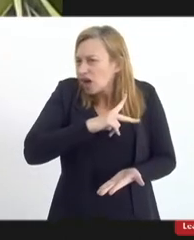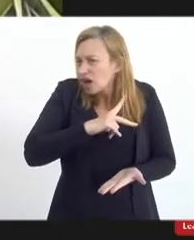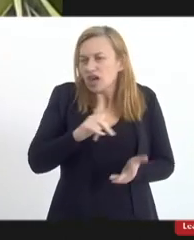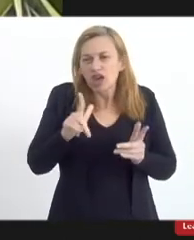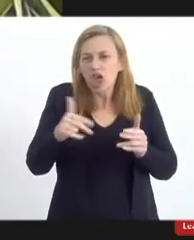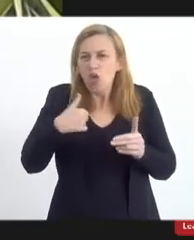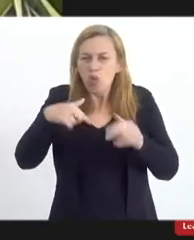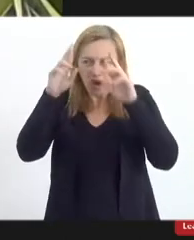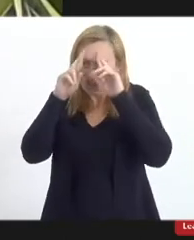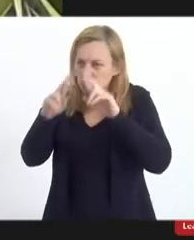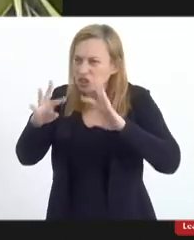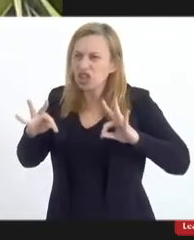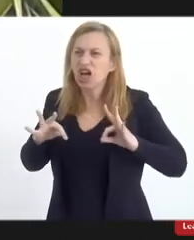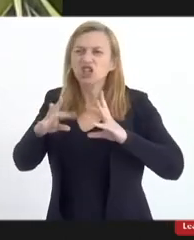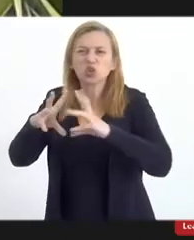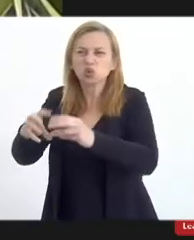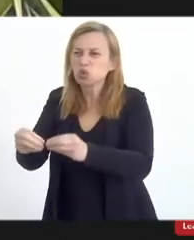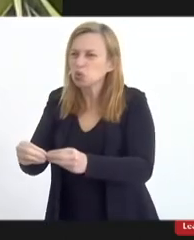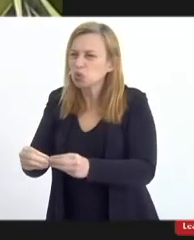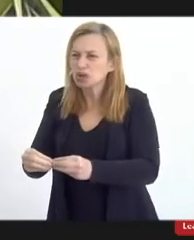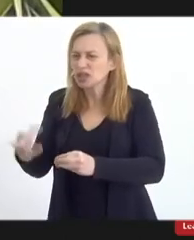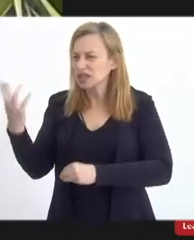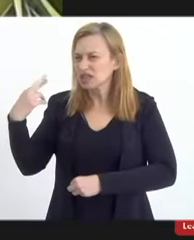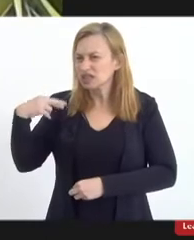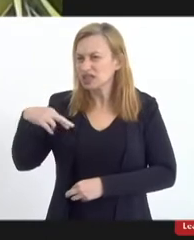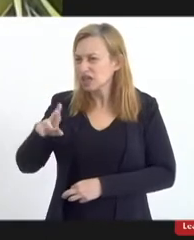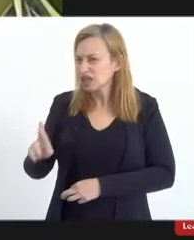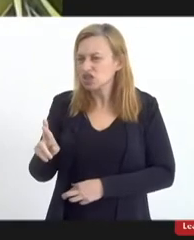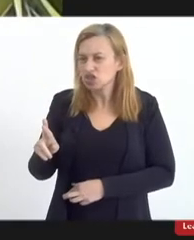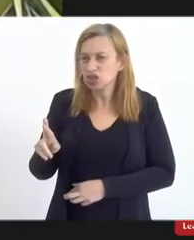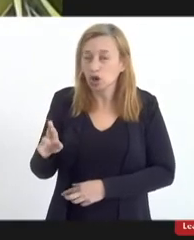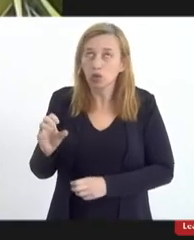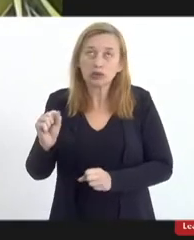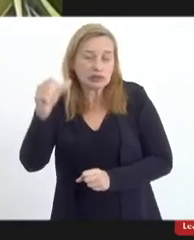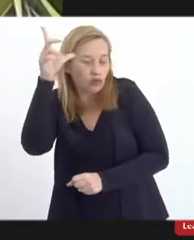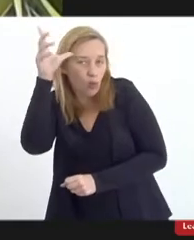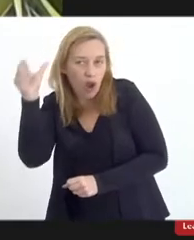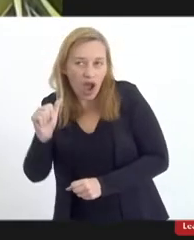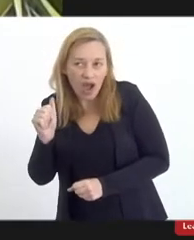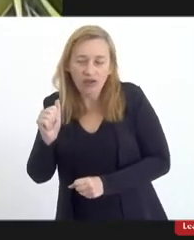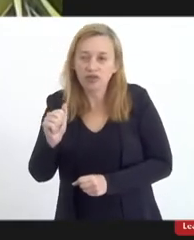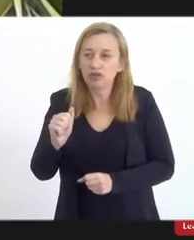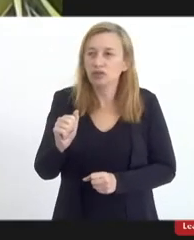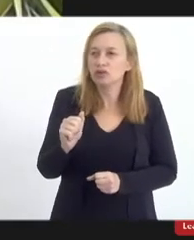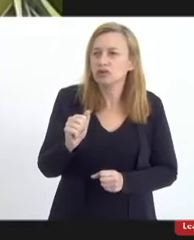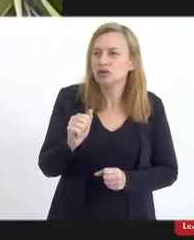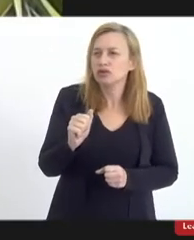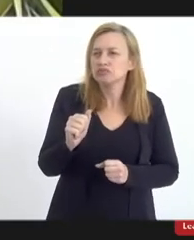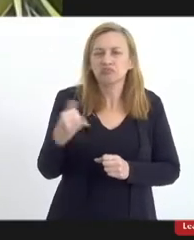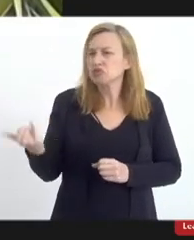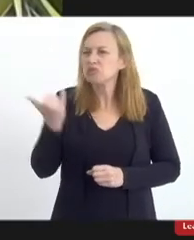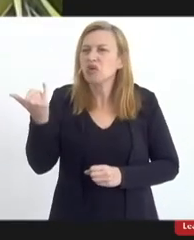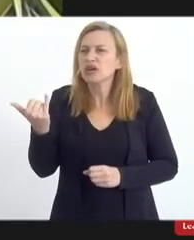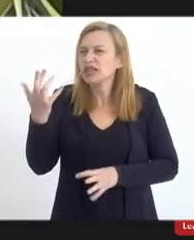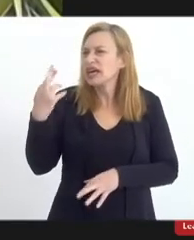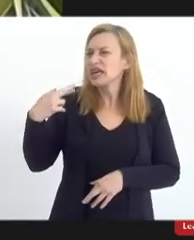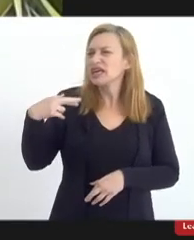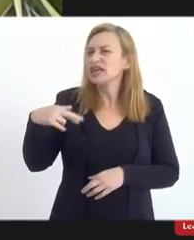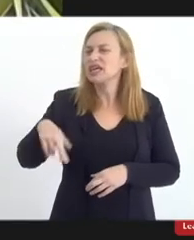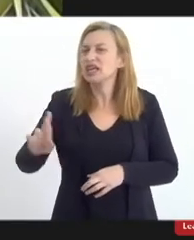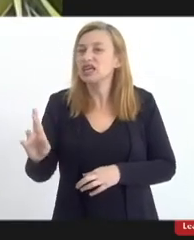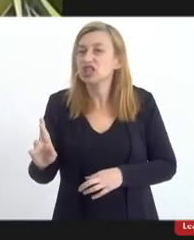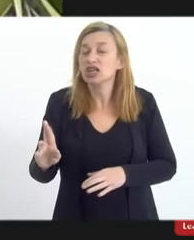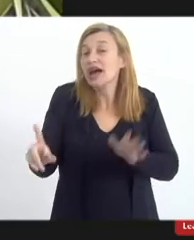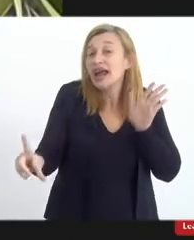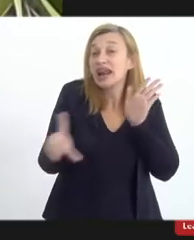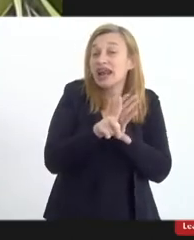não importa se seja afrodescendente, se seja pentecostal, se sejam asembreanos, não importa, o que importa é a lei do amor